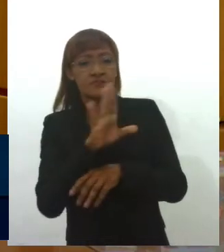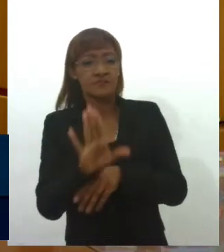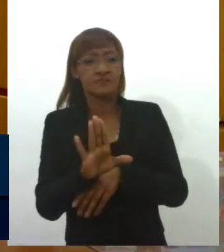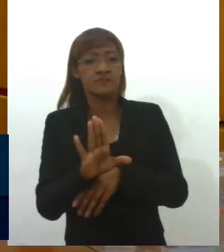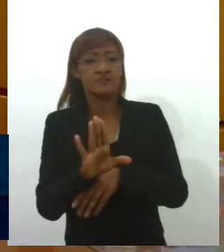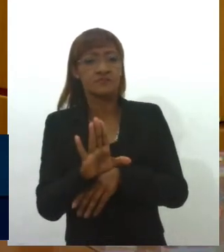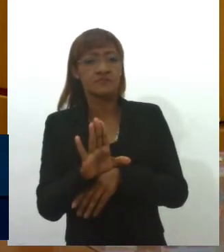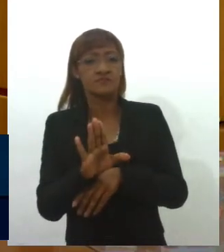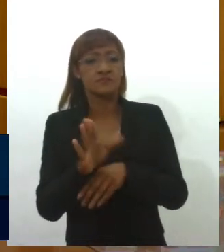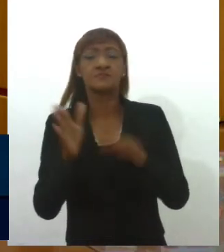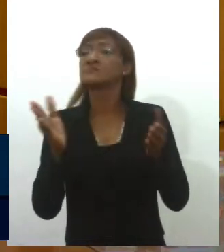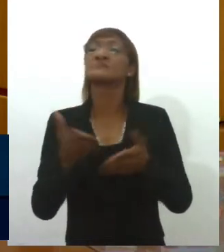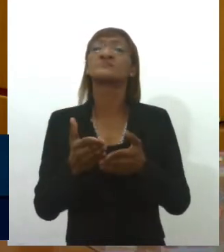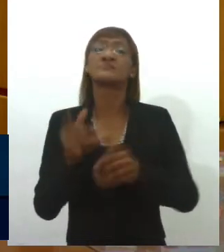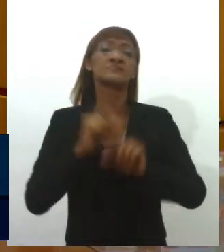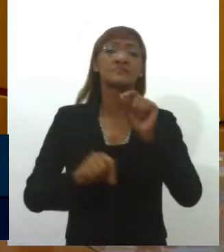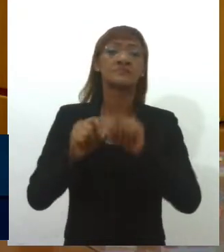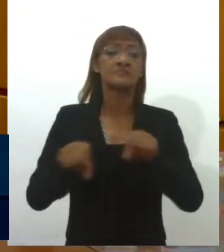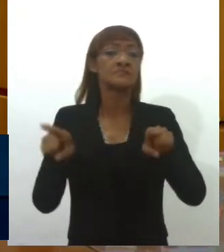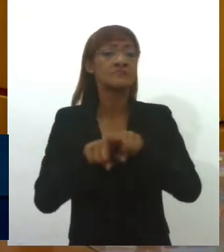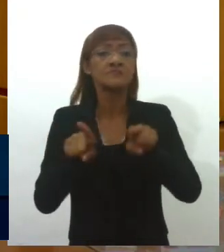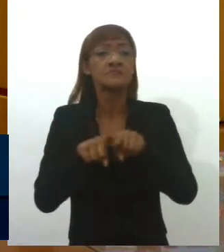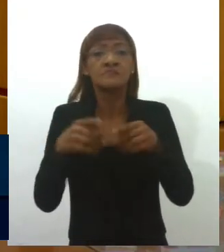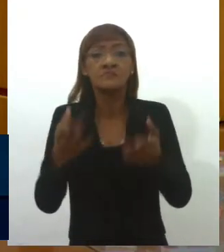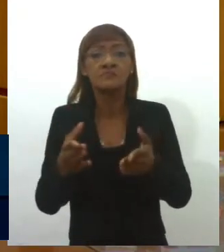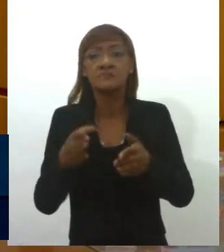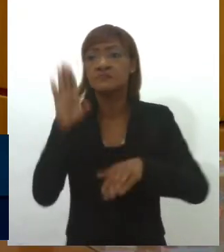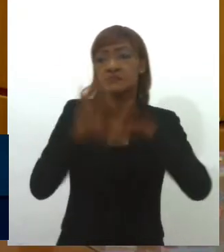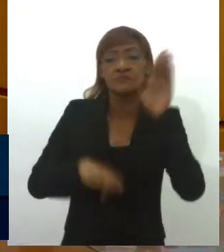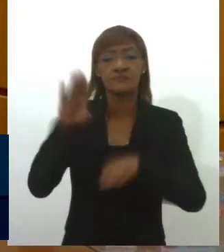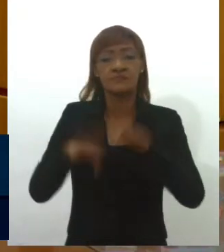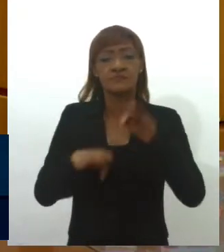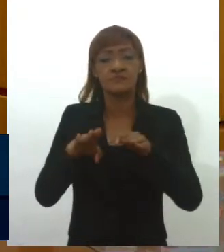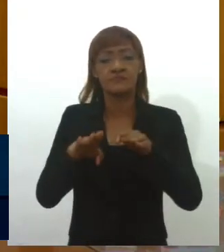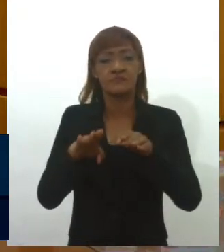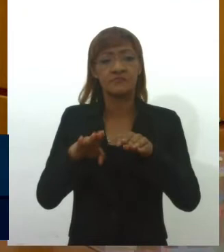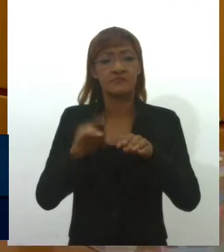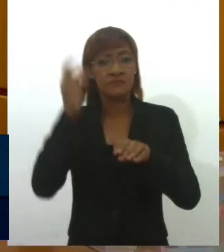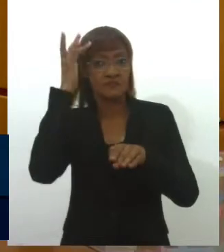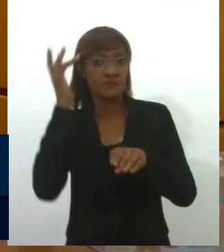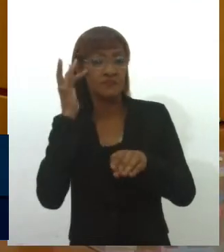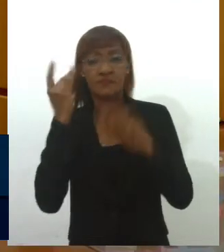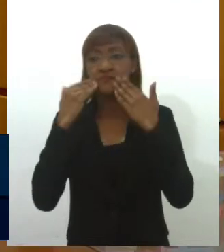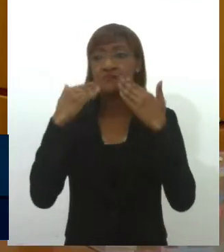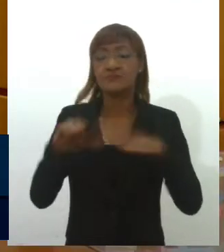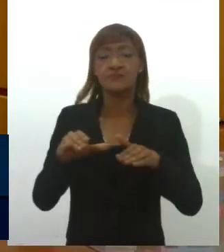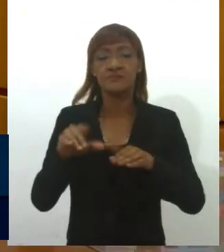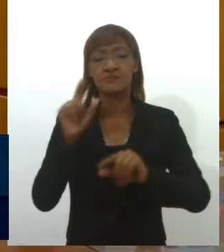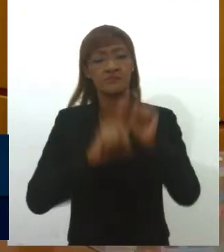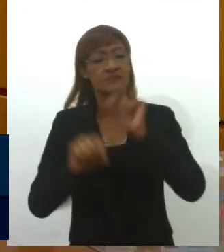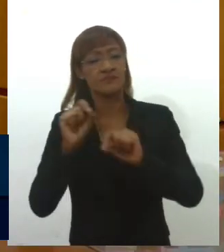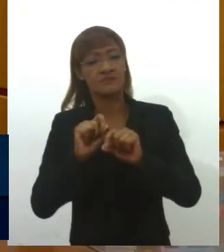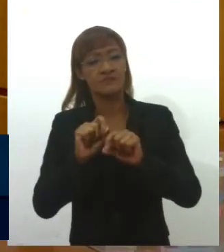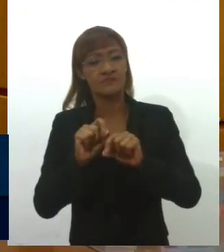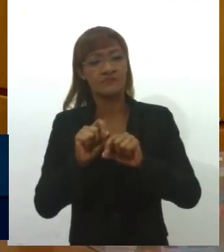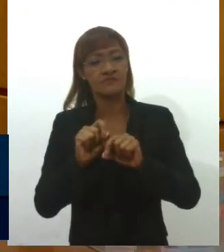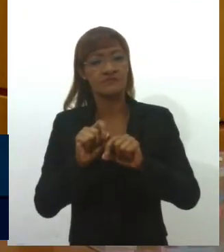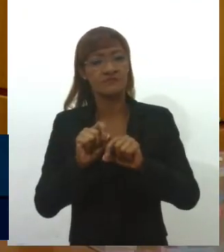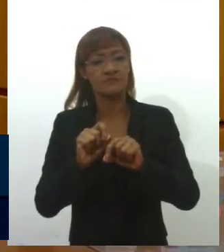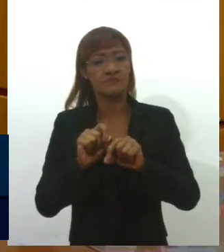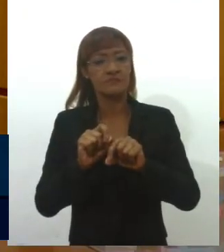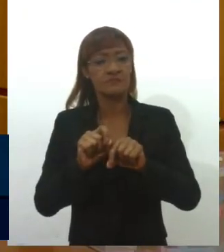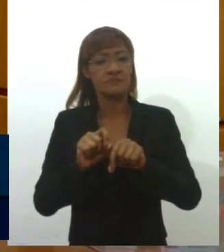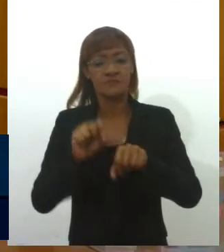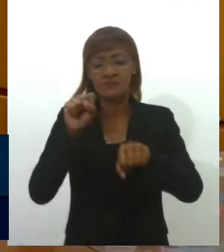sendo feita agora do nazismo, é também a naturalização e às vezes até a justificação que alguns fazem das mortes dos